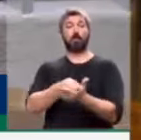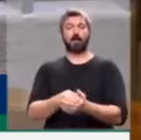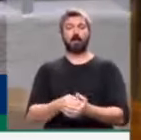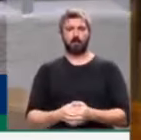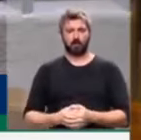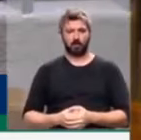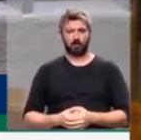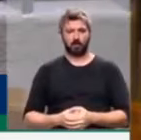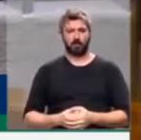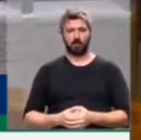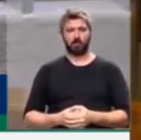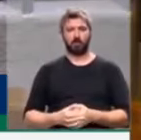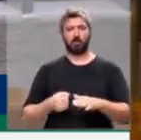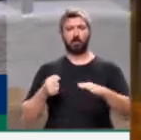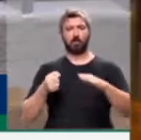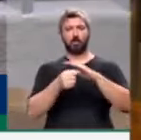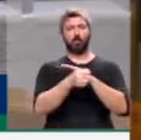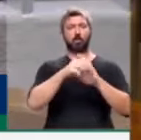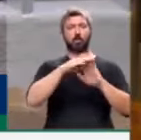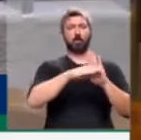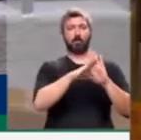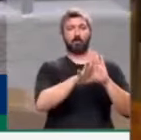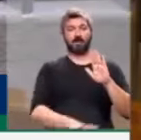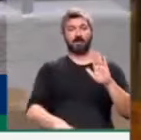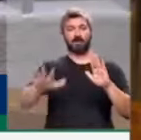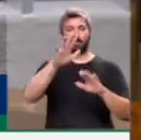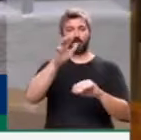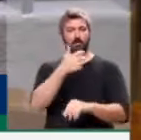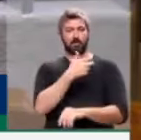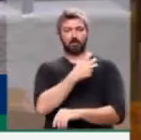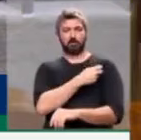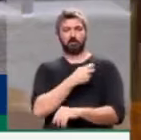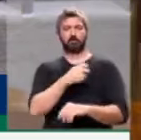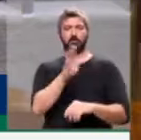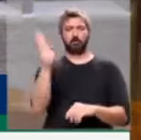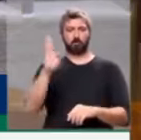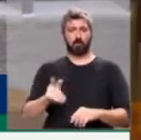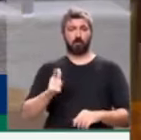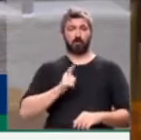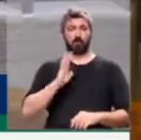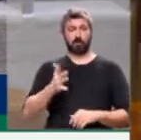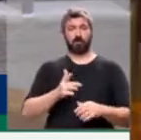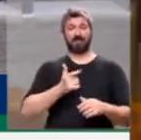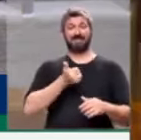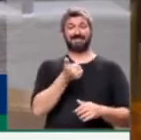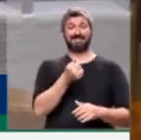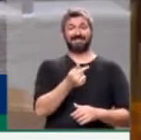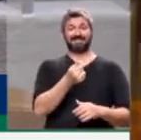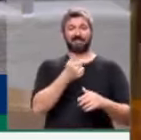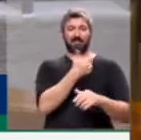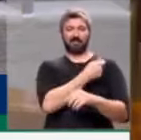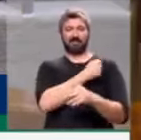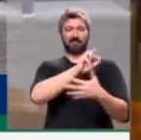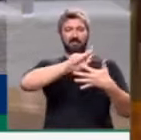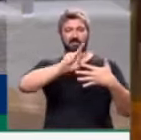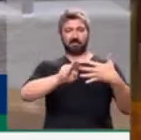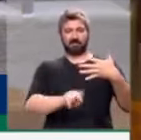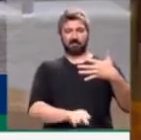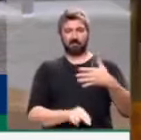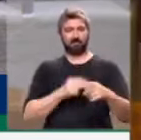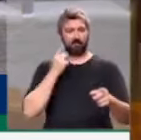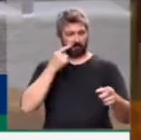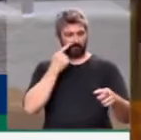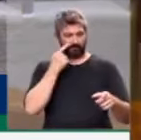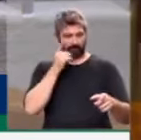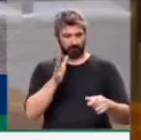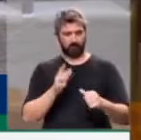colocando ela dentro do Programa Nacional de Imunização, que hoje já conta com 17 vacinas, deputado Afonso